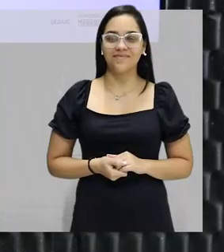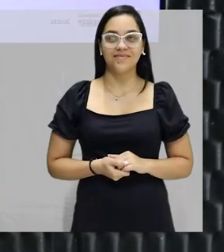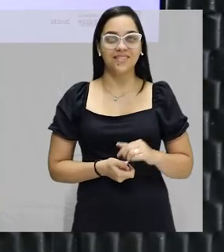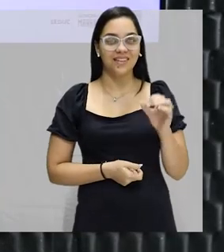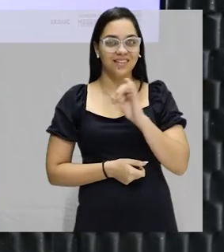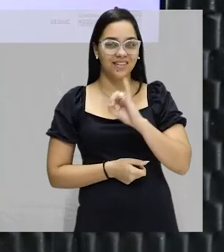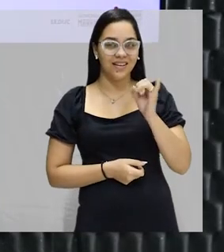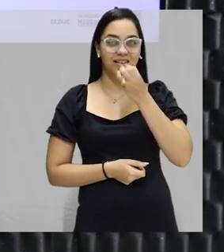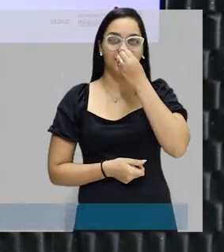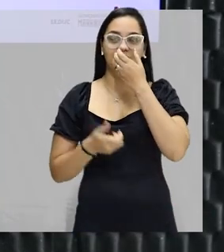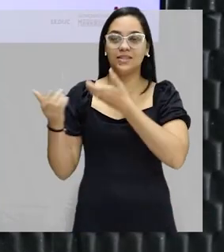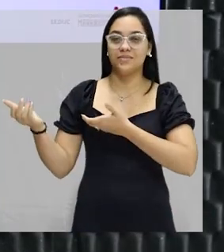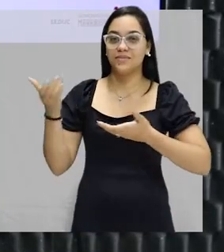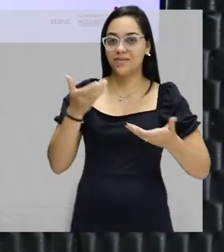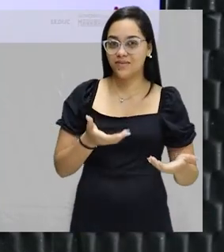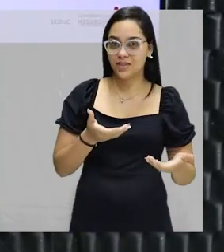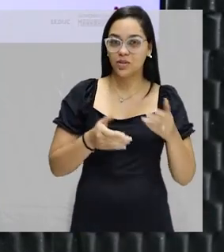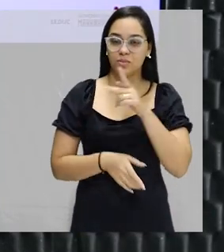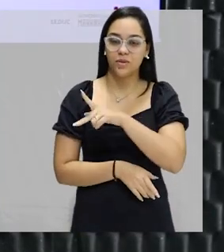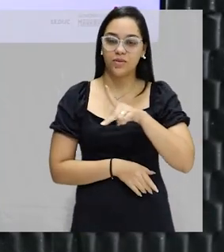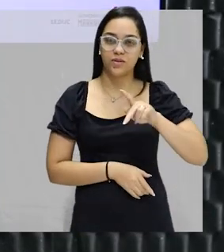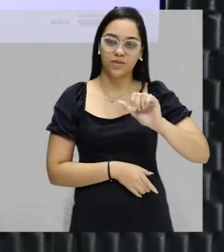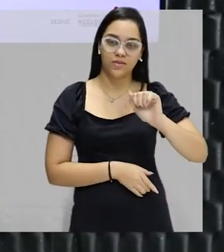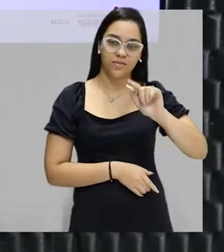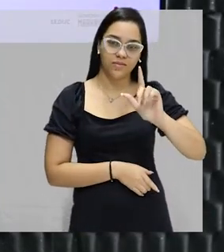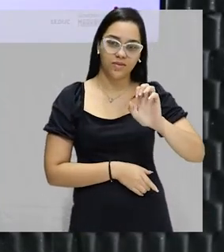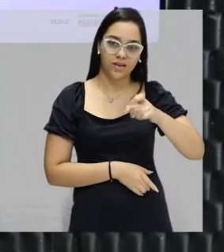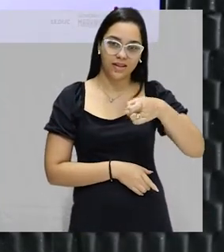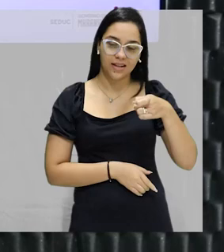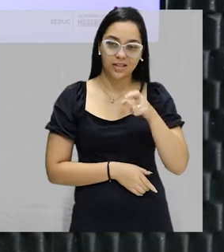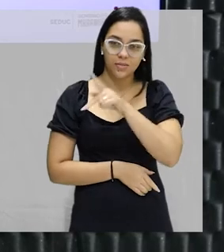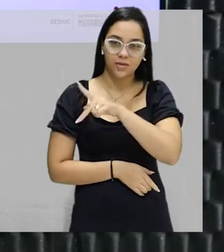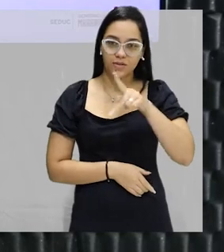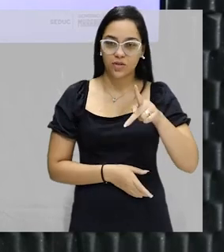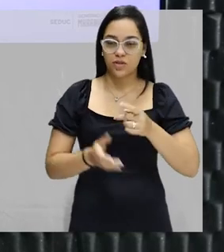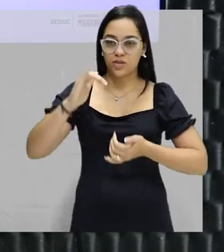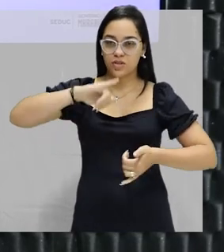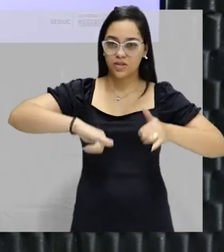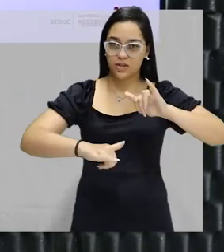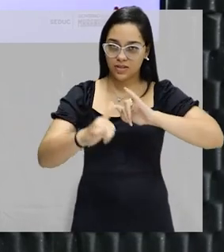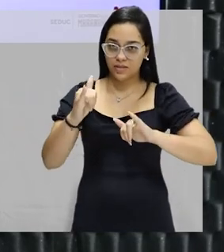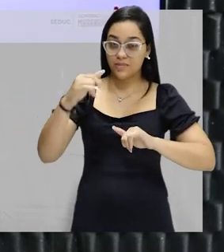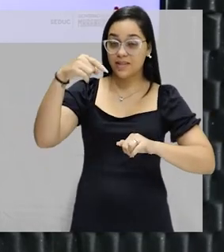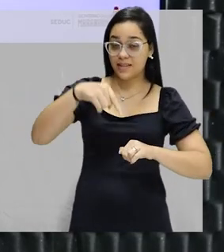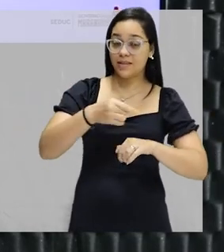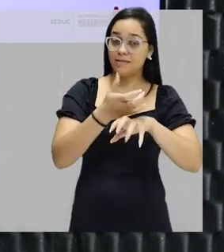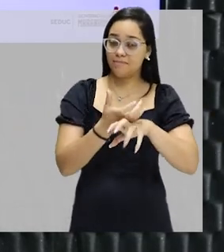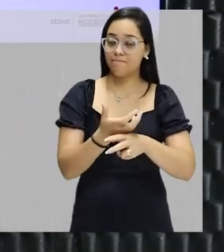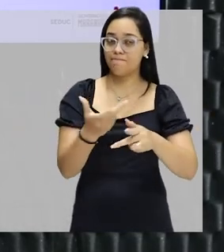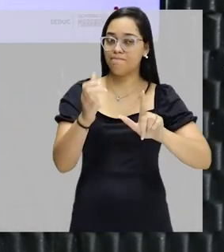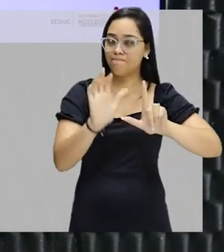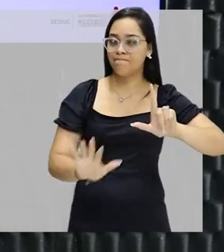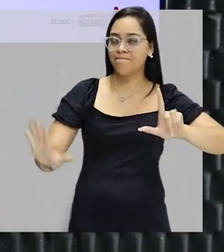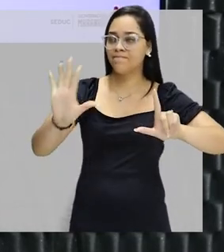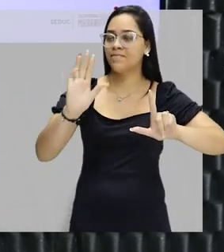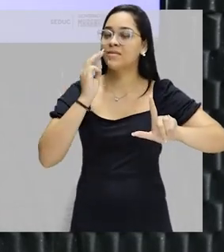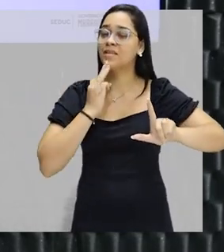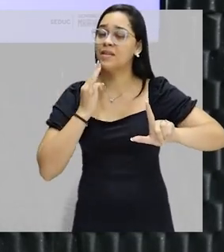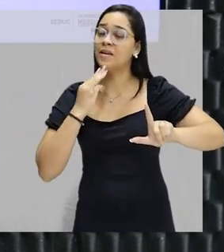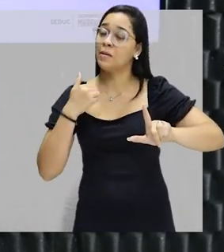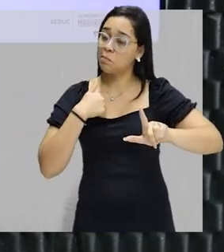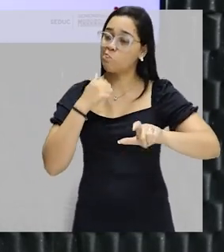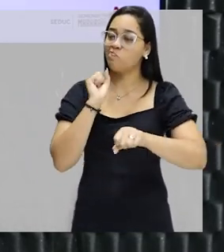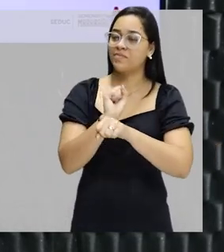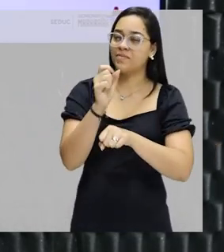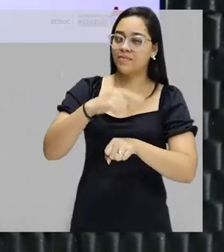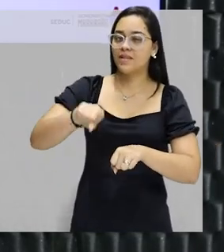Olá turma, sejam todos bem-vindos. Professor Alex Ferreira, professor de Química da plataforma Gonçalves Dias. Bem com vocês, turminha? Bom, espero que vocês